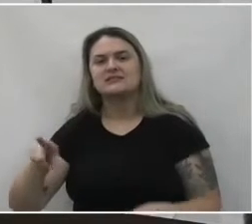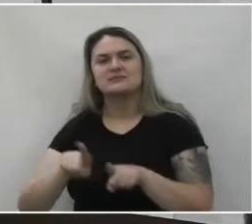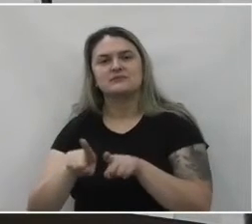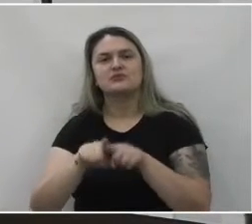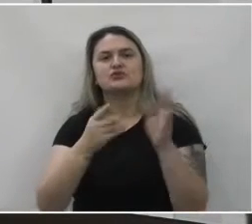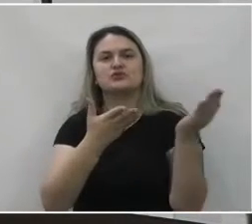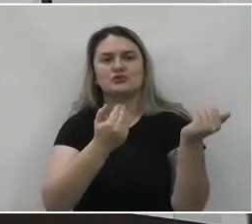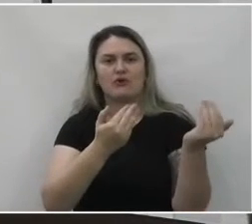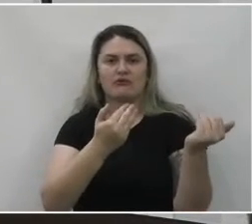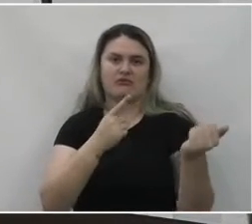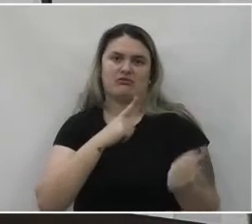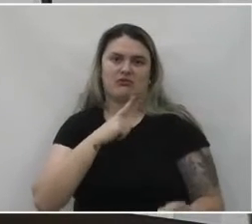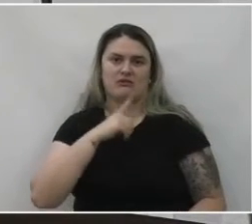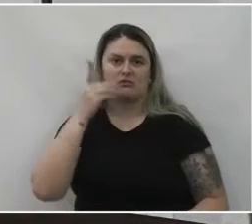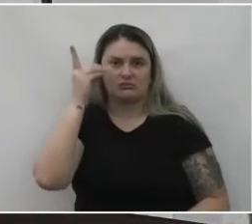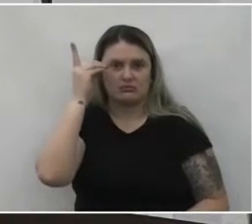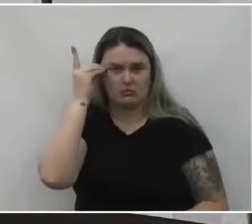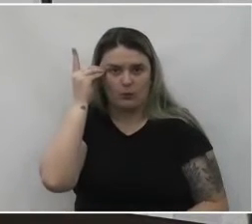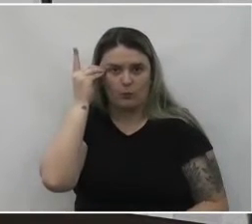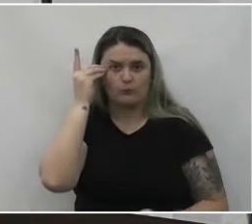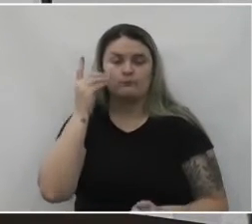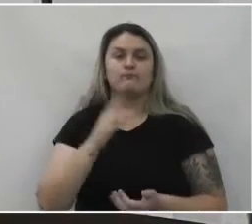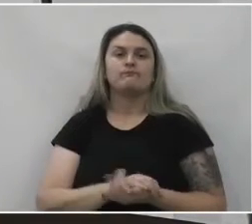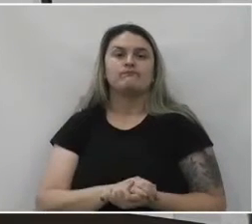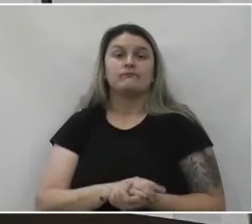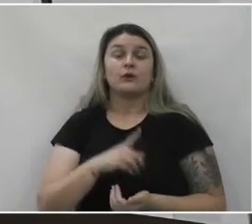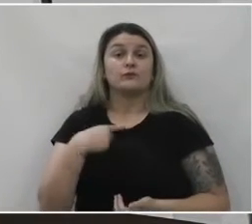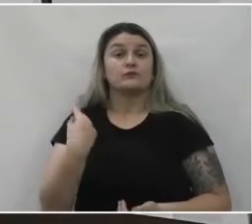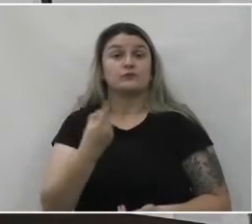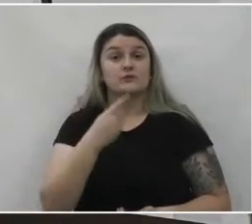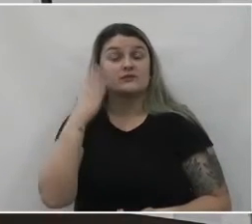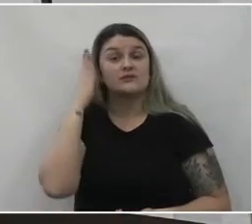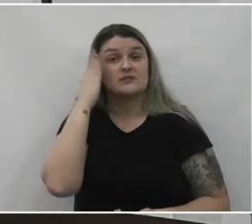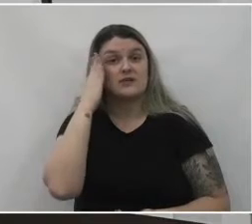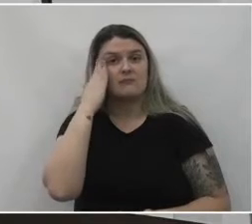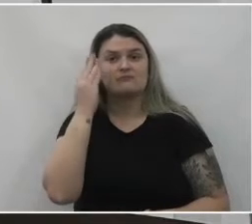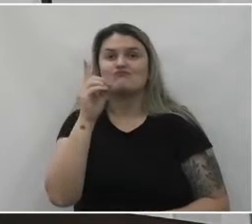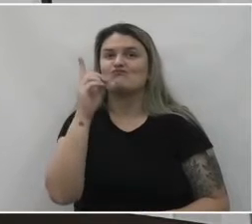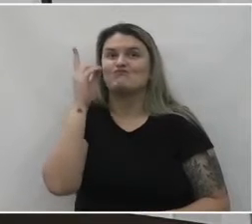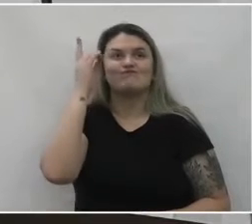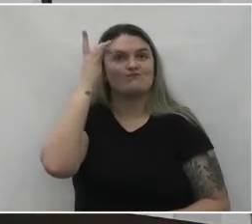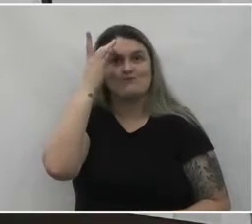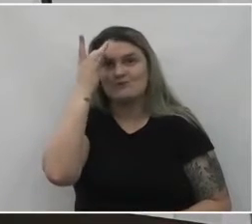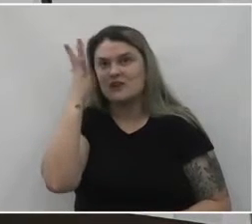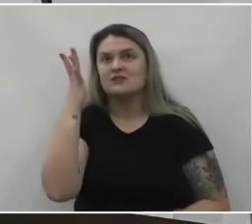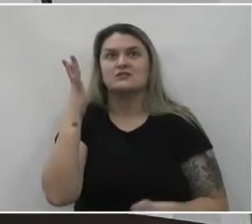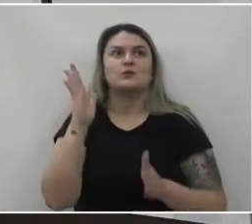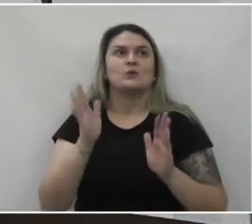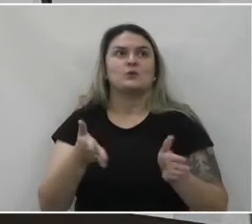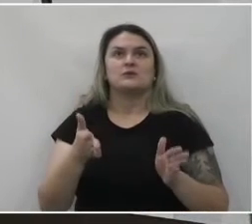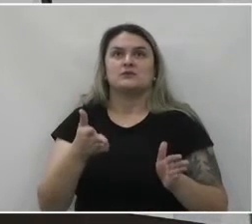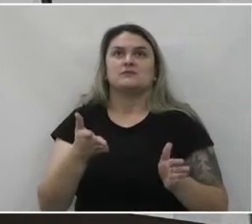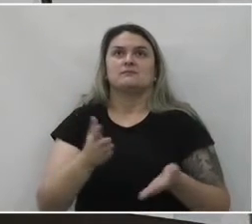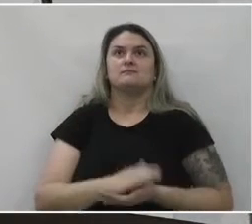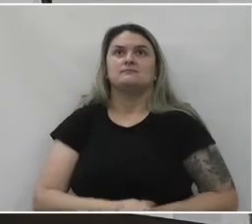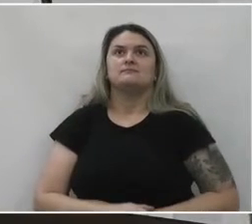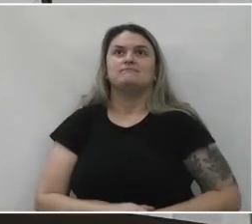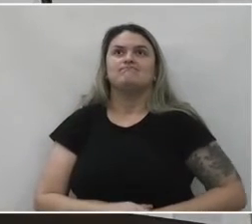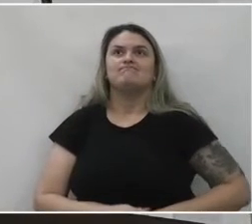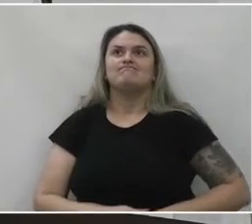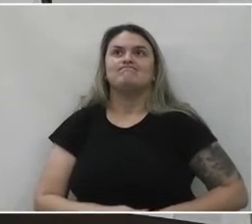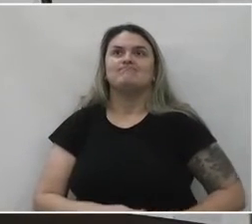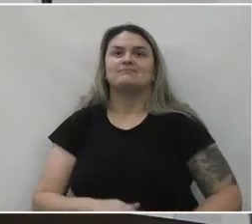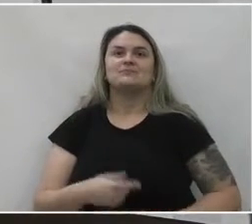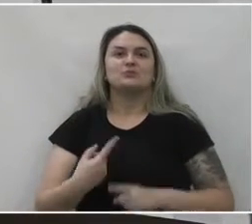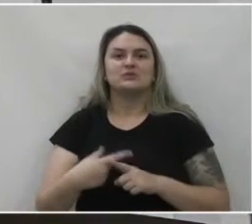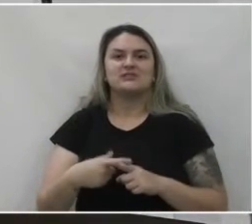jovens com síndrome de Dal. Nós sabemos que não é fácil, hoje, para ninguém